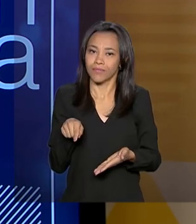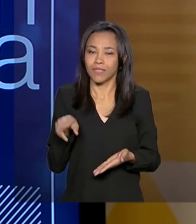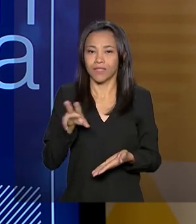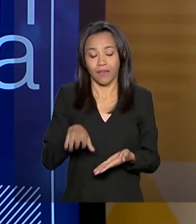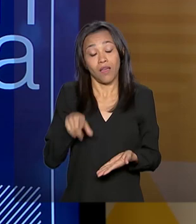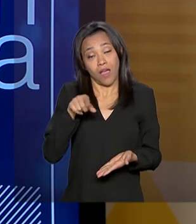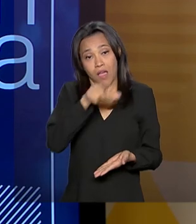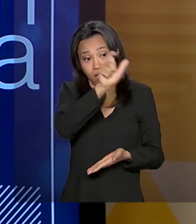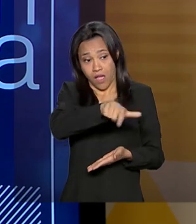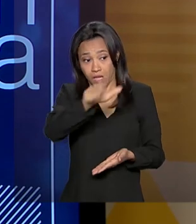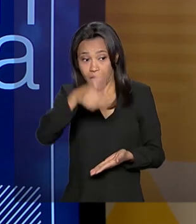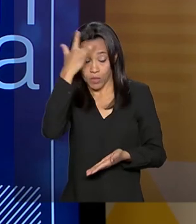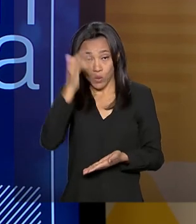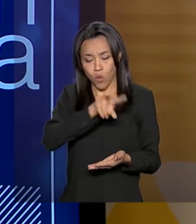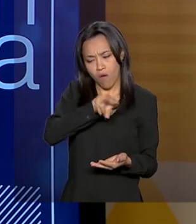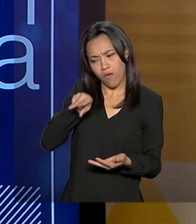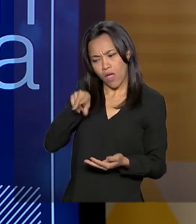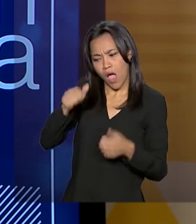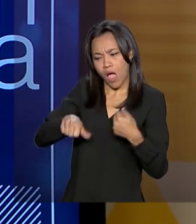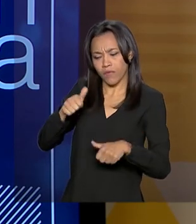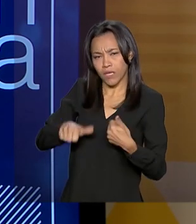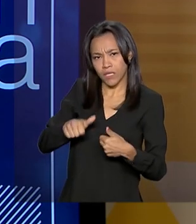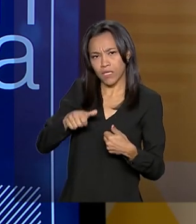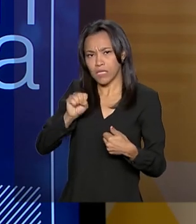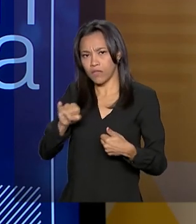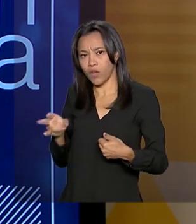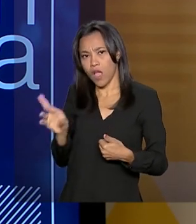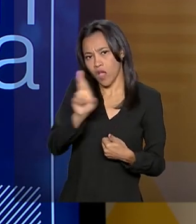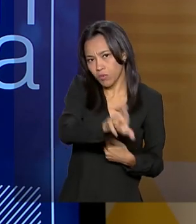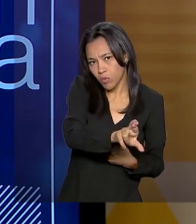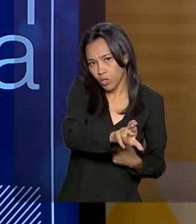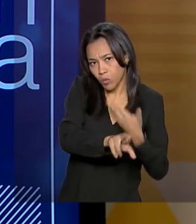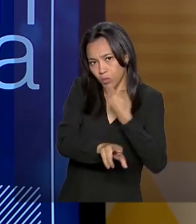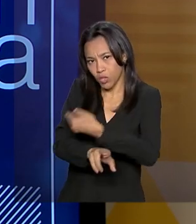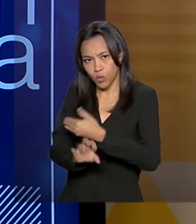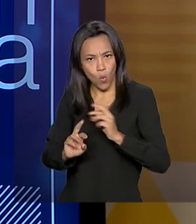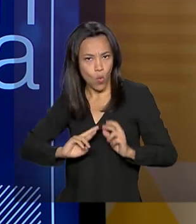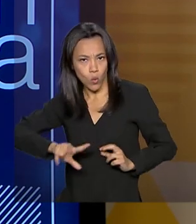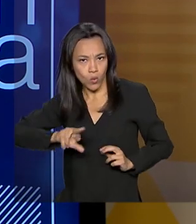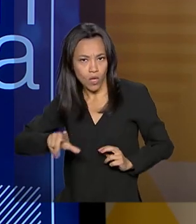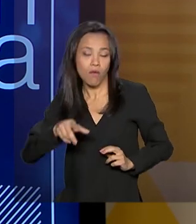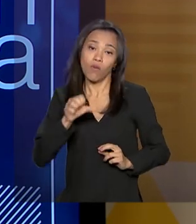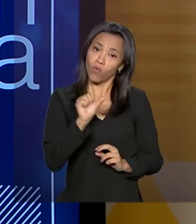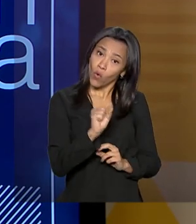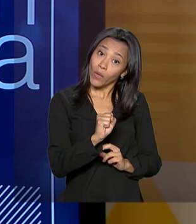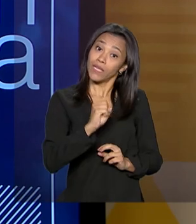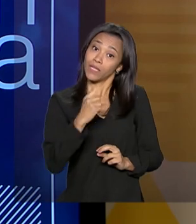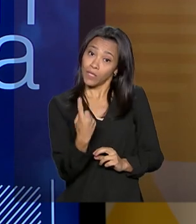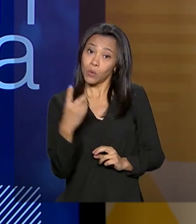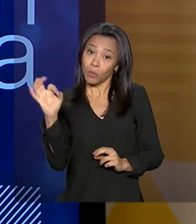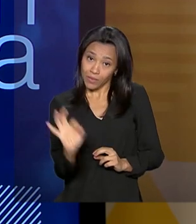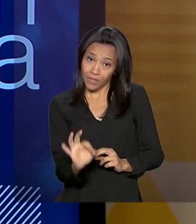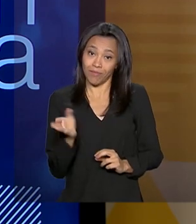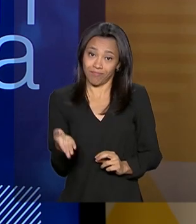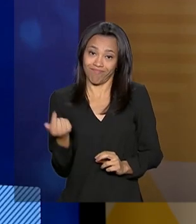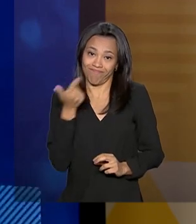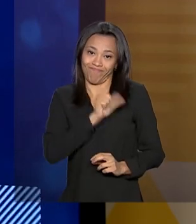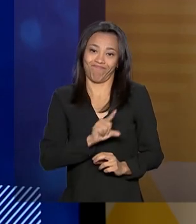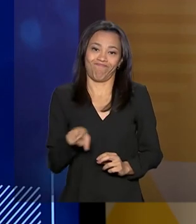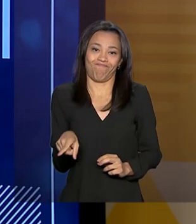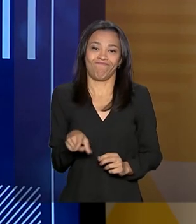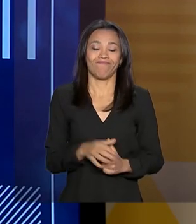que é o consumidor que avalia se a demanda dele foi atendida ou não, com cerca de 80%, 81% para ser mais preciso.